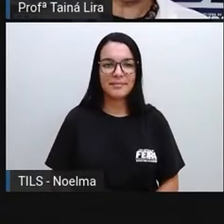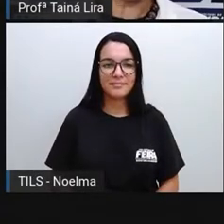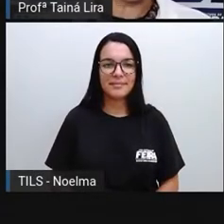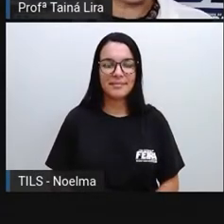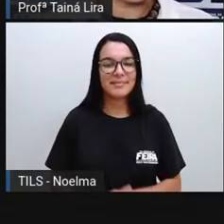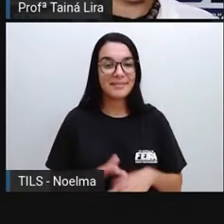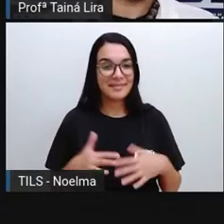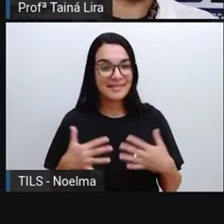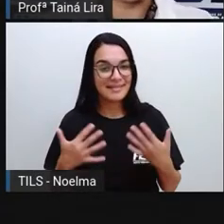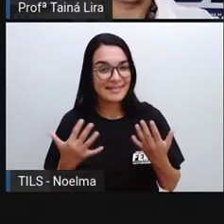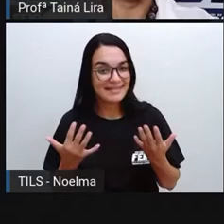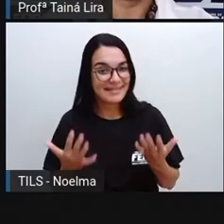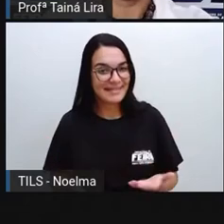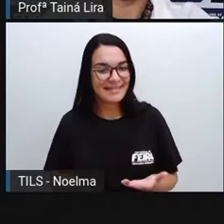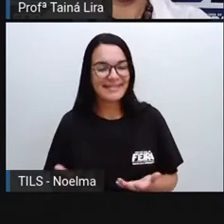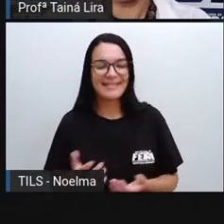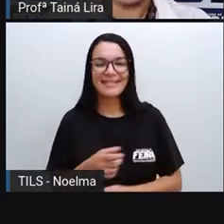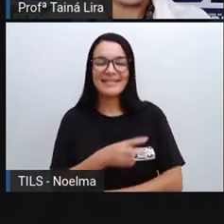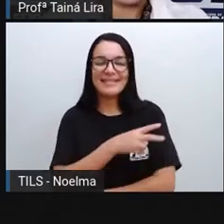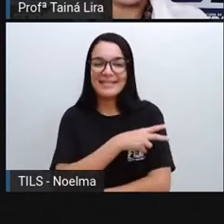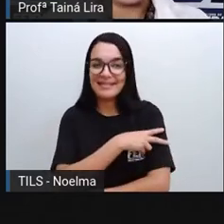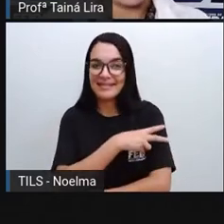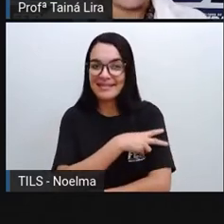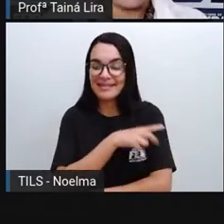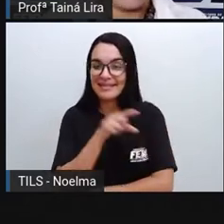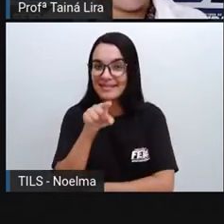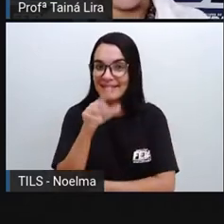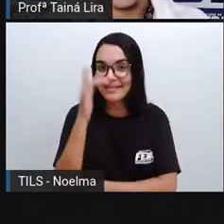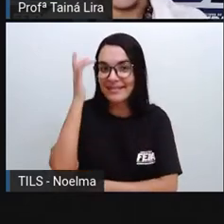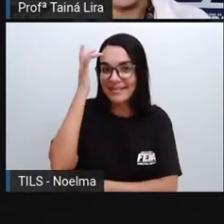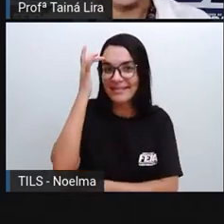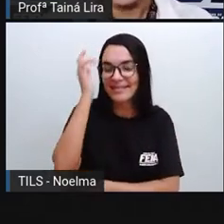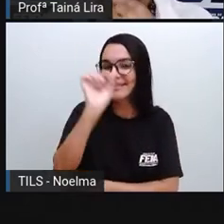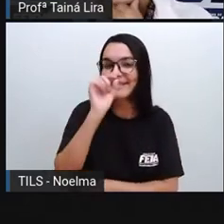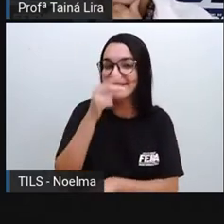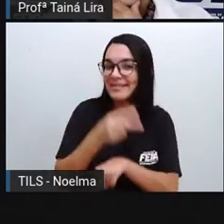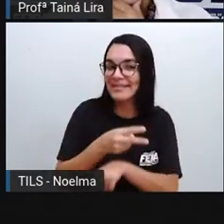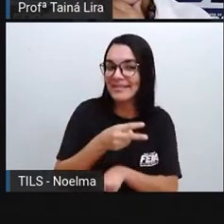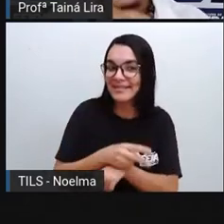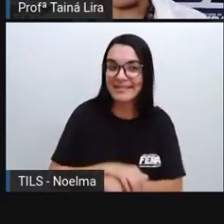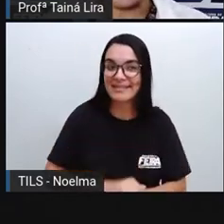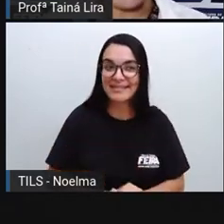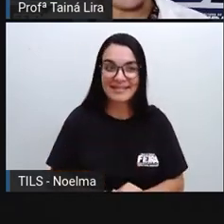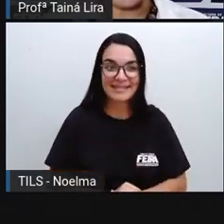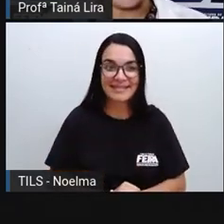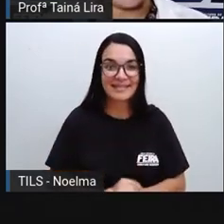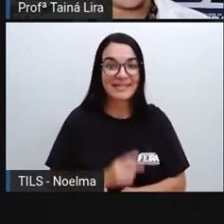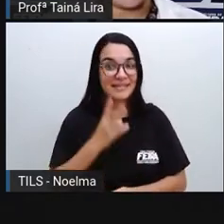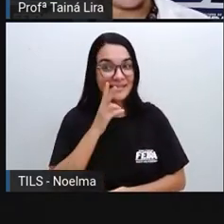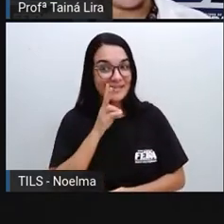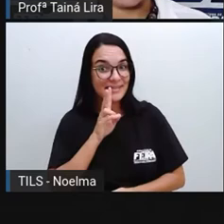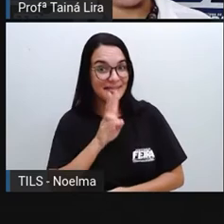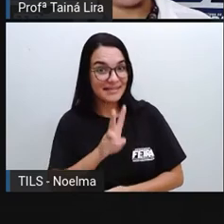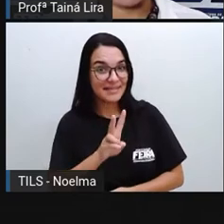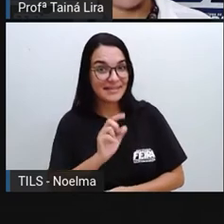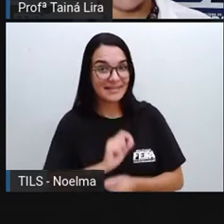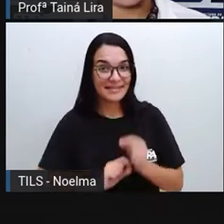E então, segundo ano, o que é que vocês acharam aí, né? A gente viu...